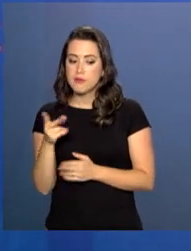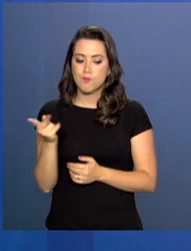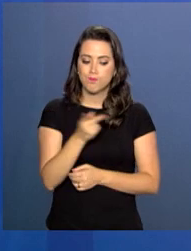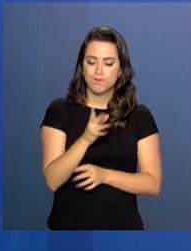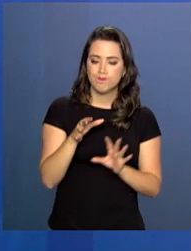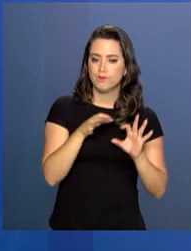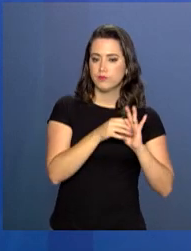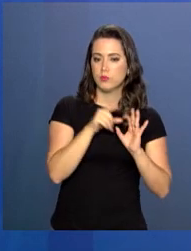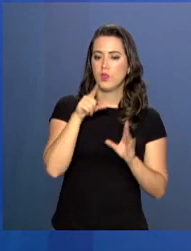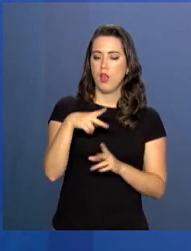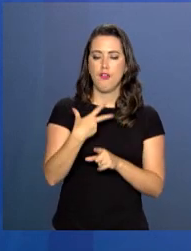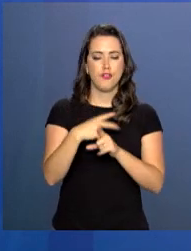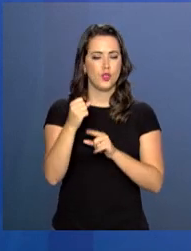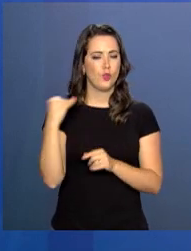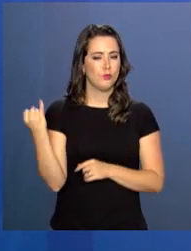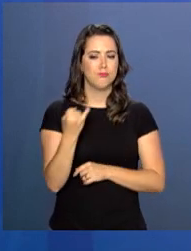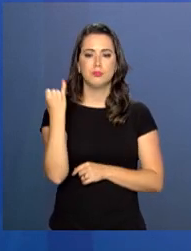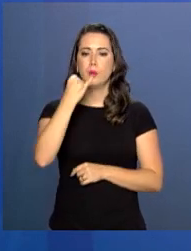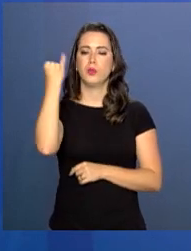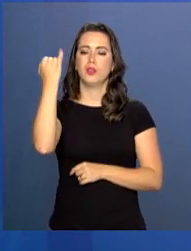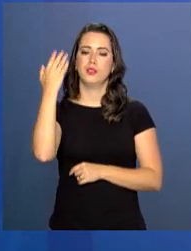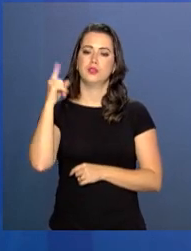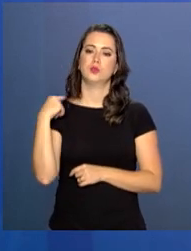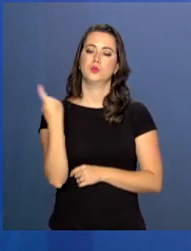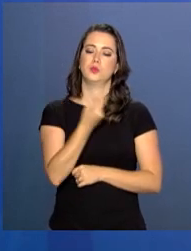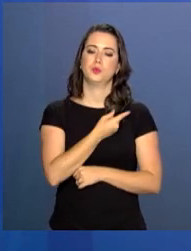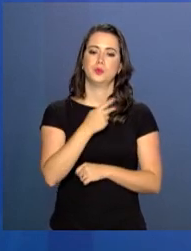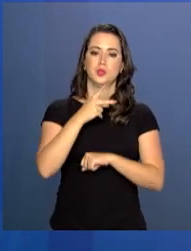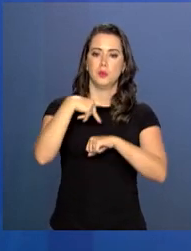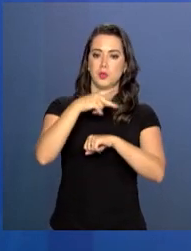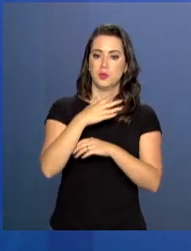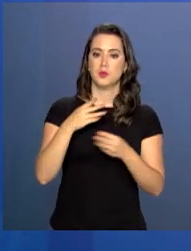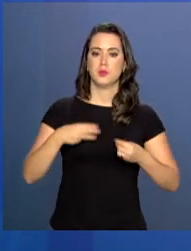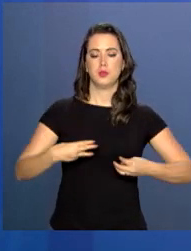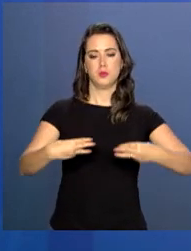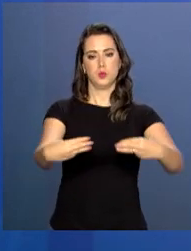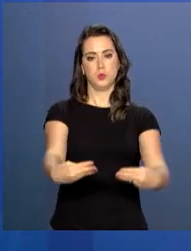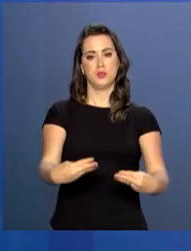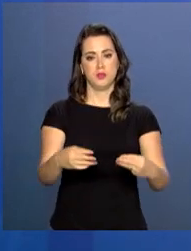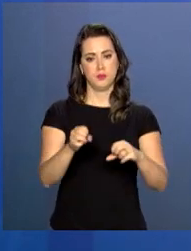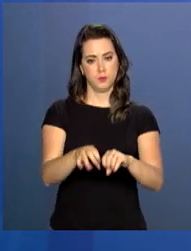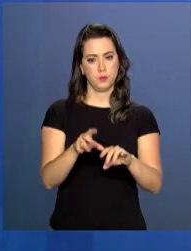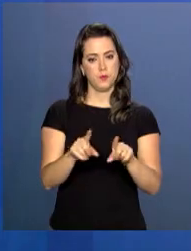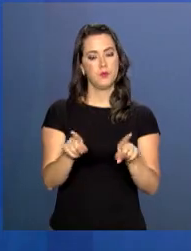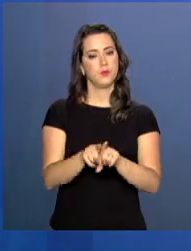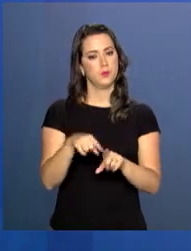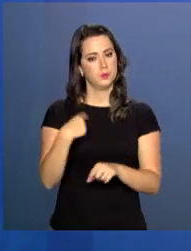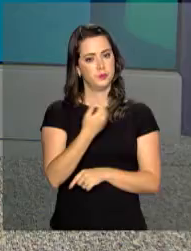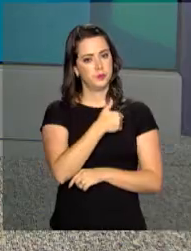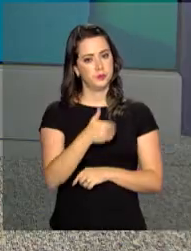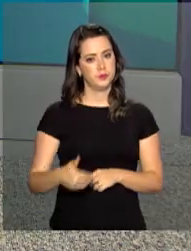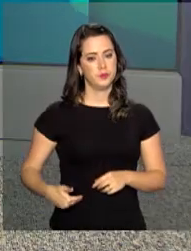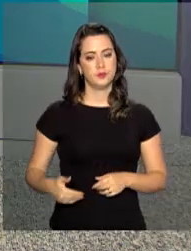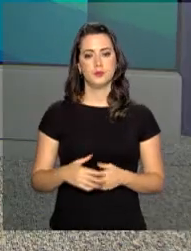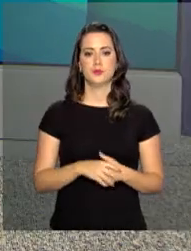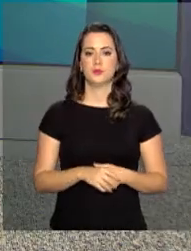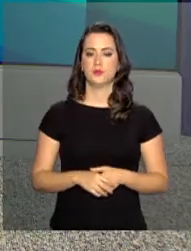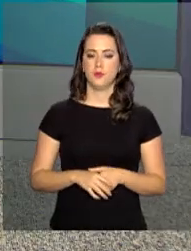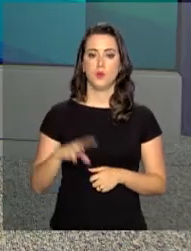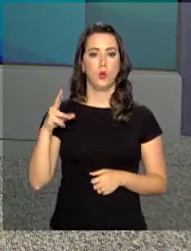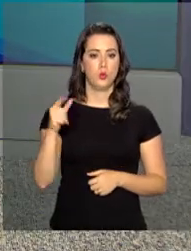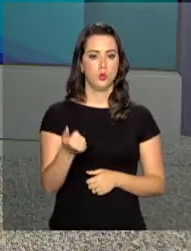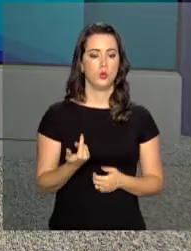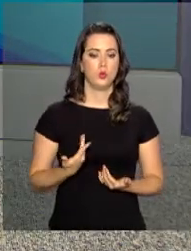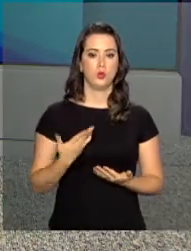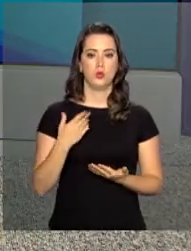Mas que é uma conquista extraordinária que se dá no Ministério da Educação e no nosso governo. Ao